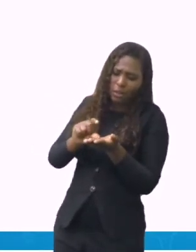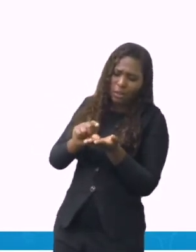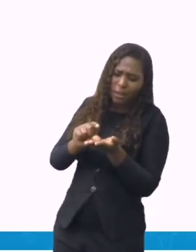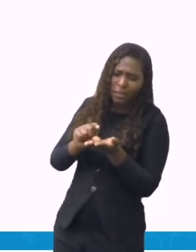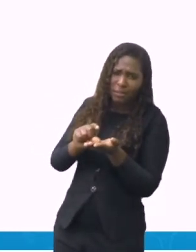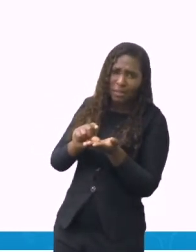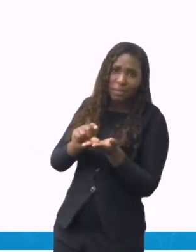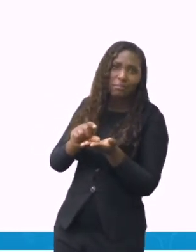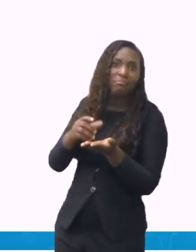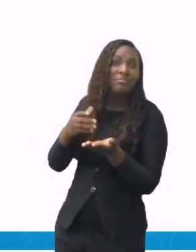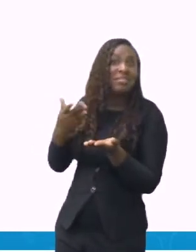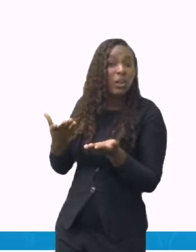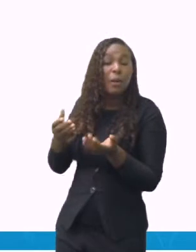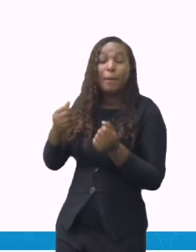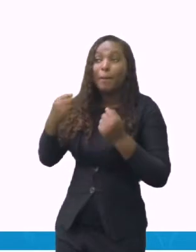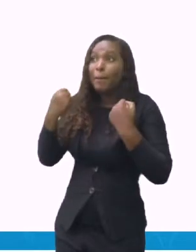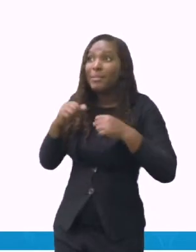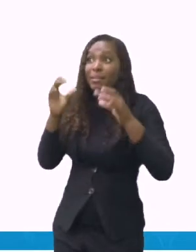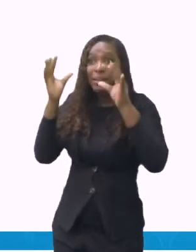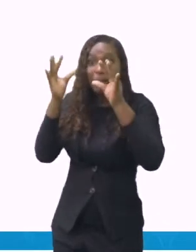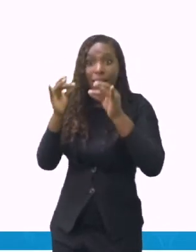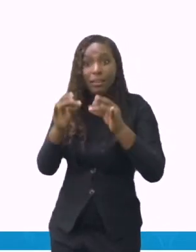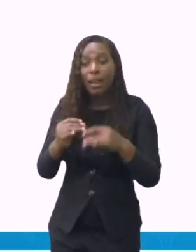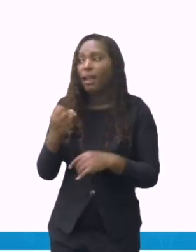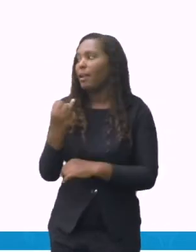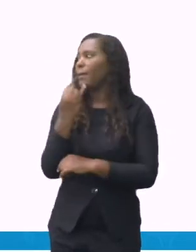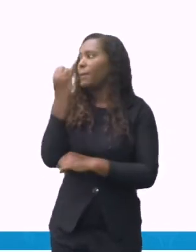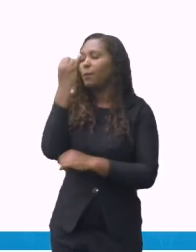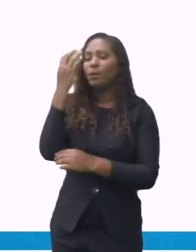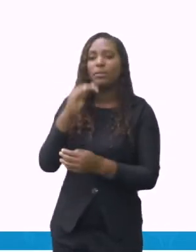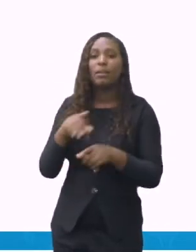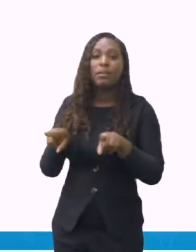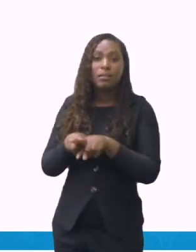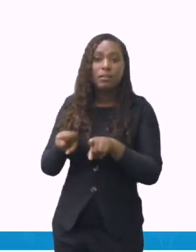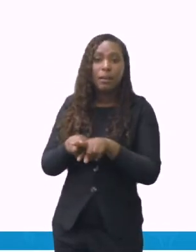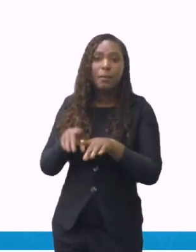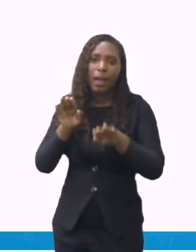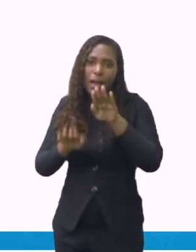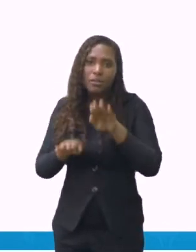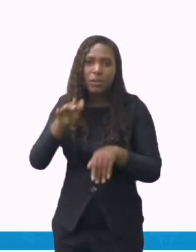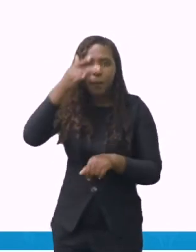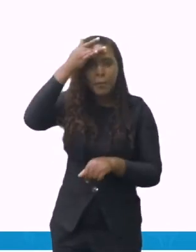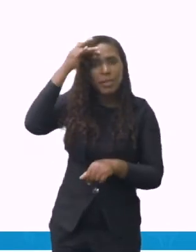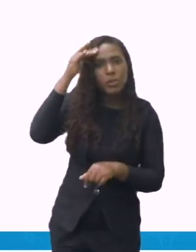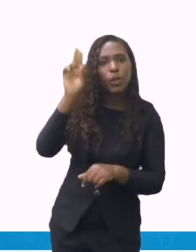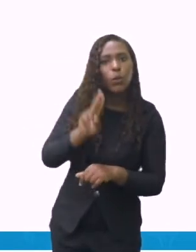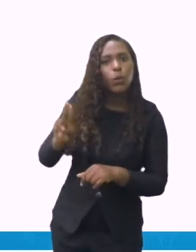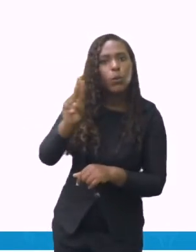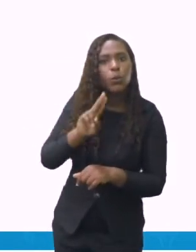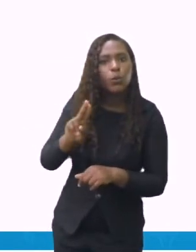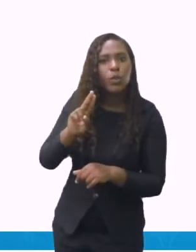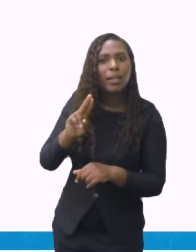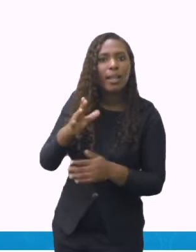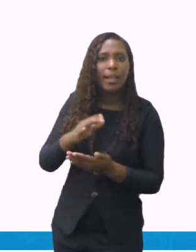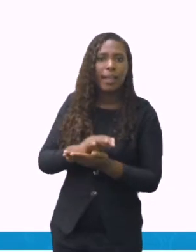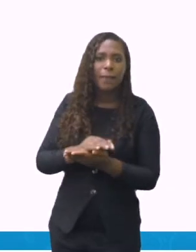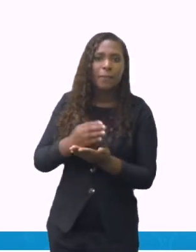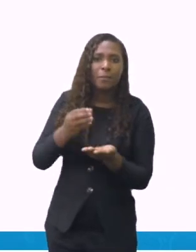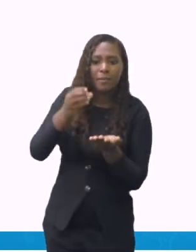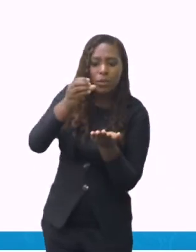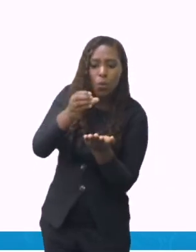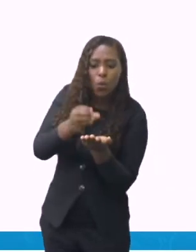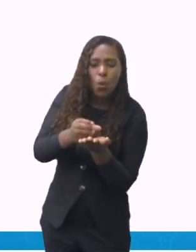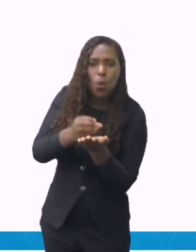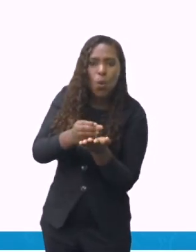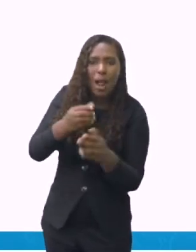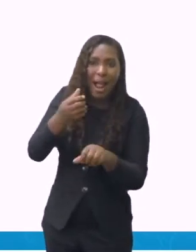especificar é muito importante. Às vezes, as pessoas usam as latas, né? Vamos supor, um docinho de leite ninho. Eu preciso de uma lata